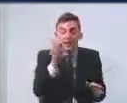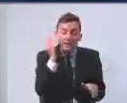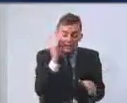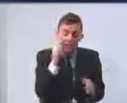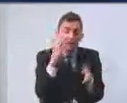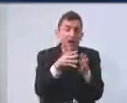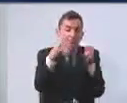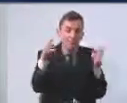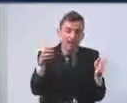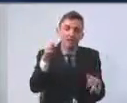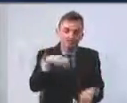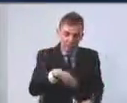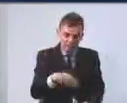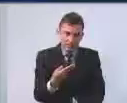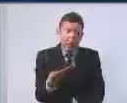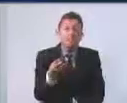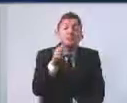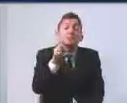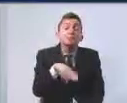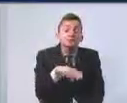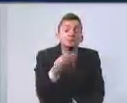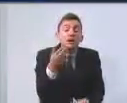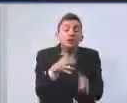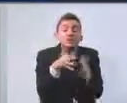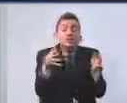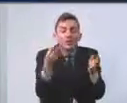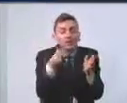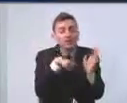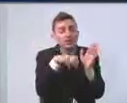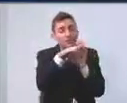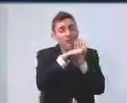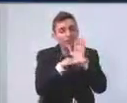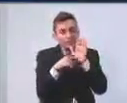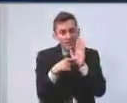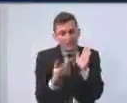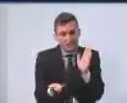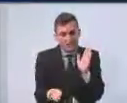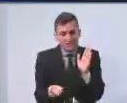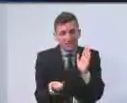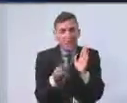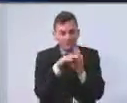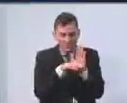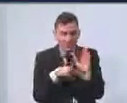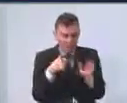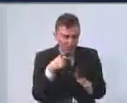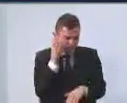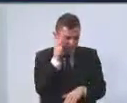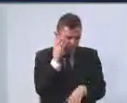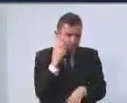ampliar. Agora, temos que ampliar baseado nos critérios. Tenho certeza absoluta que é possível fazer.